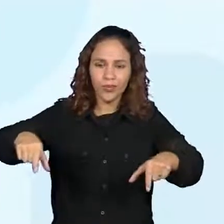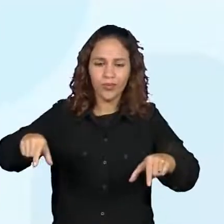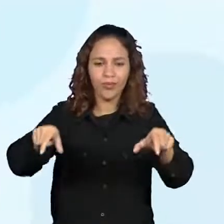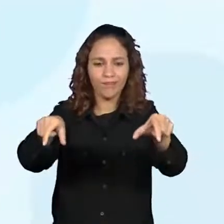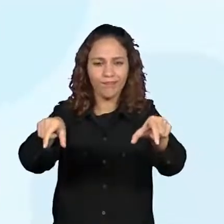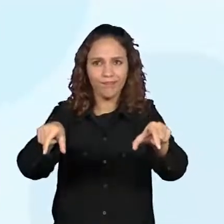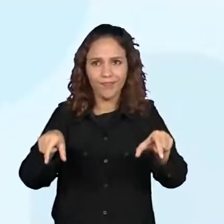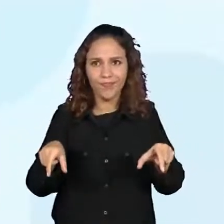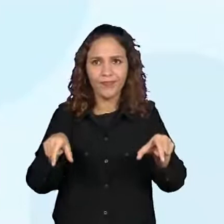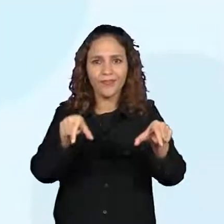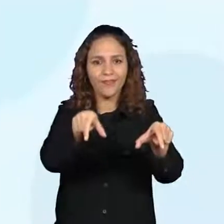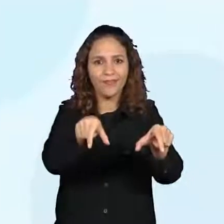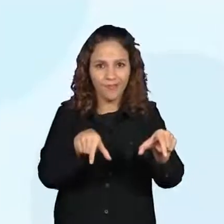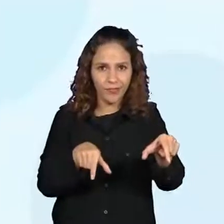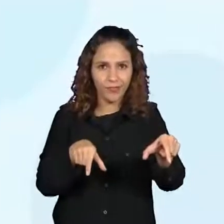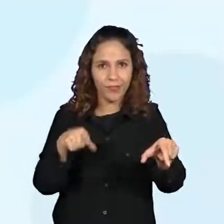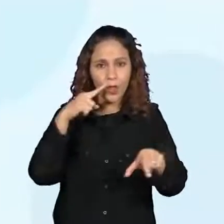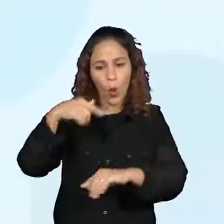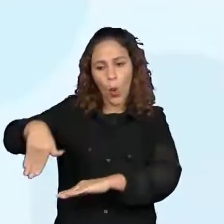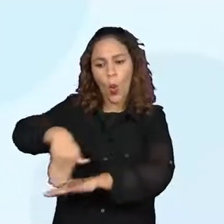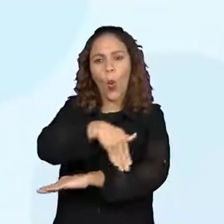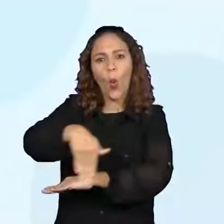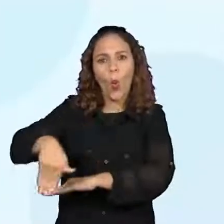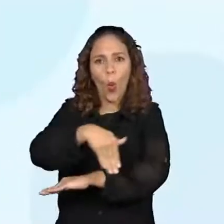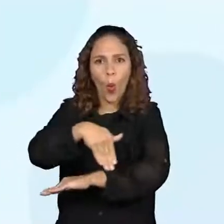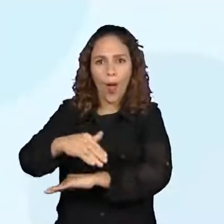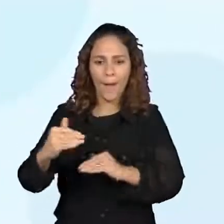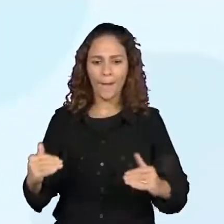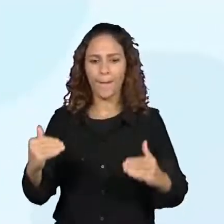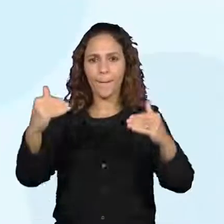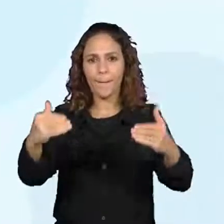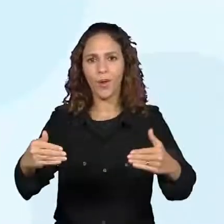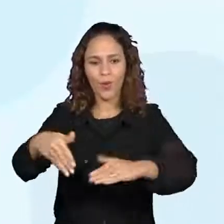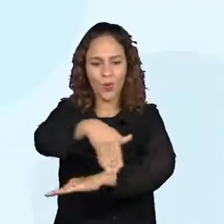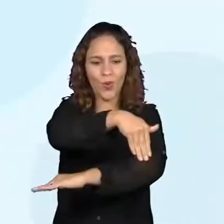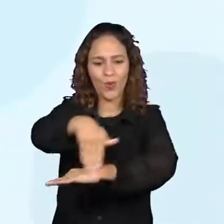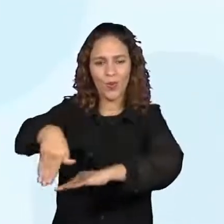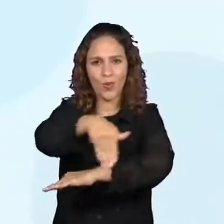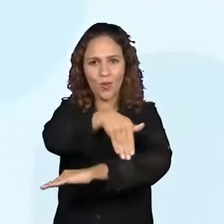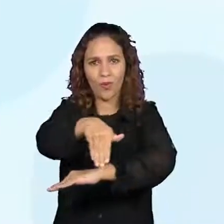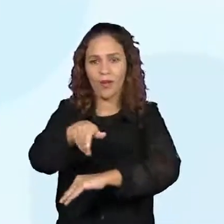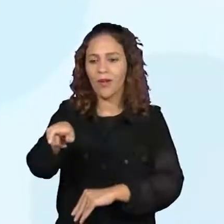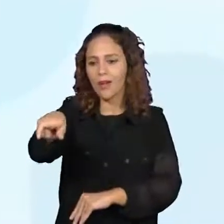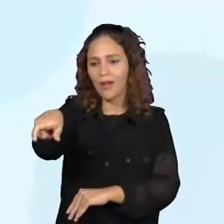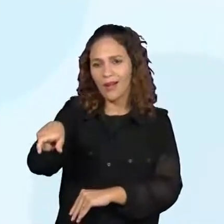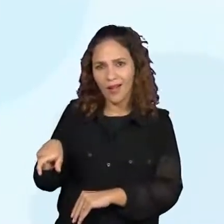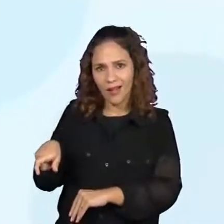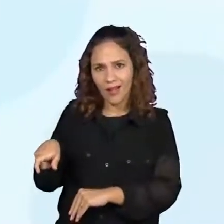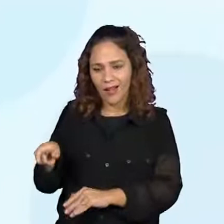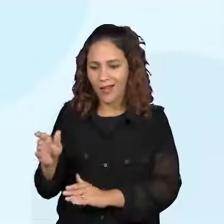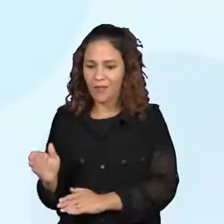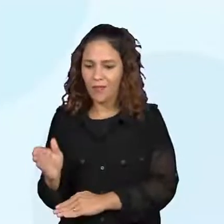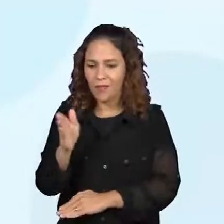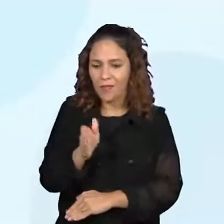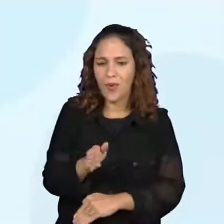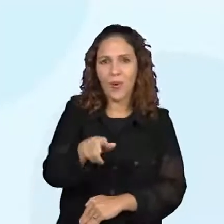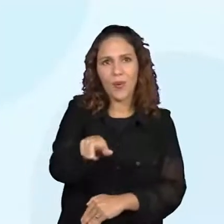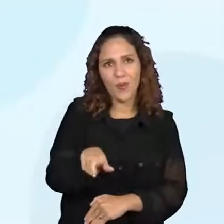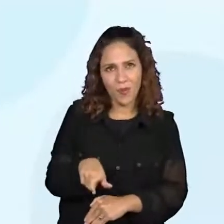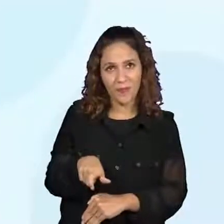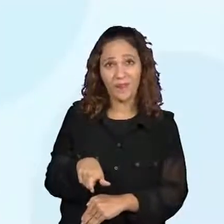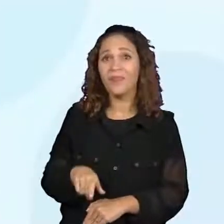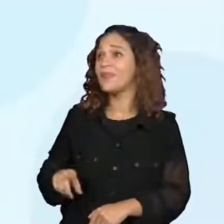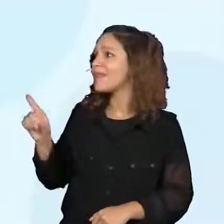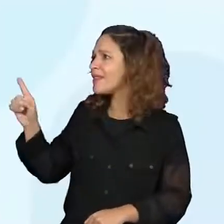Isso. São as ruas que dividem, não é? Então, fórmula... Aí está bem bonitinho. Talvez na nossa cidade, nos nossos bairros, não